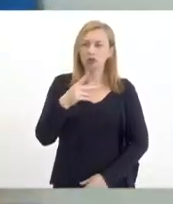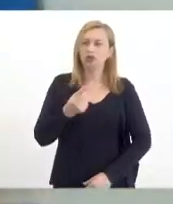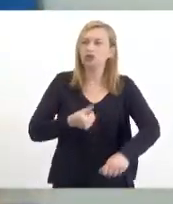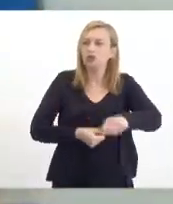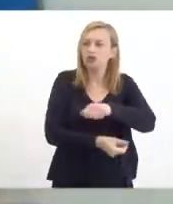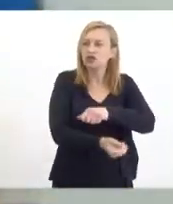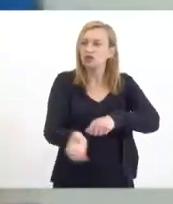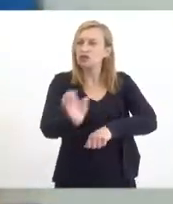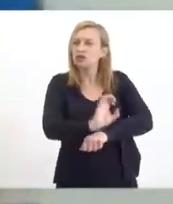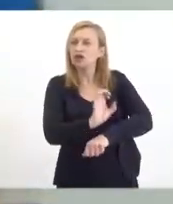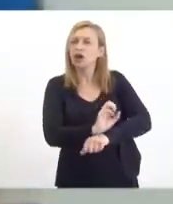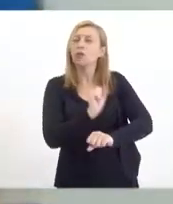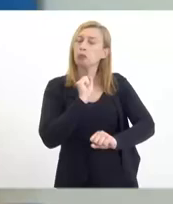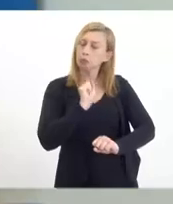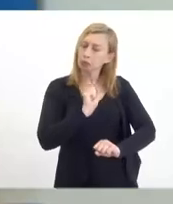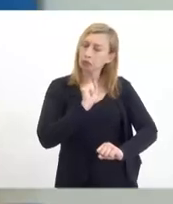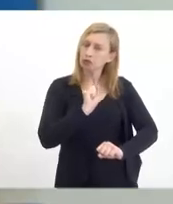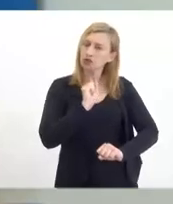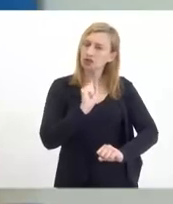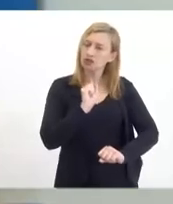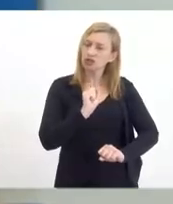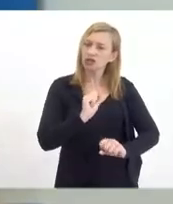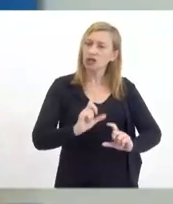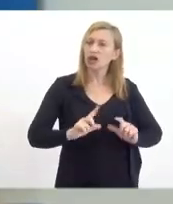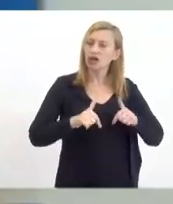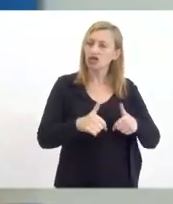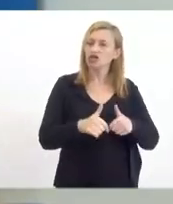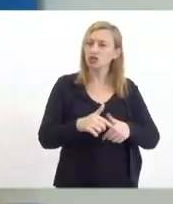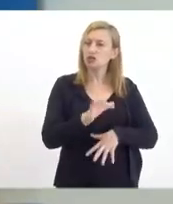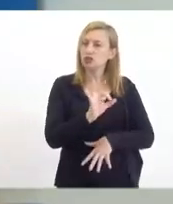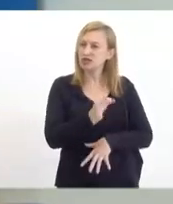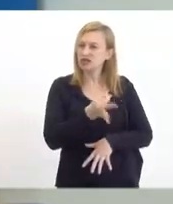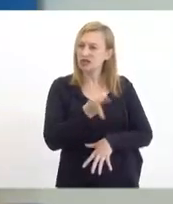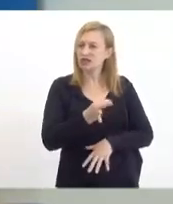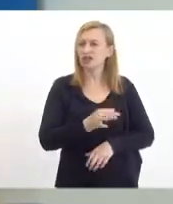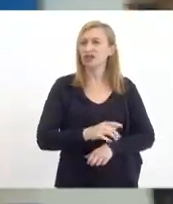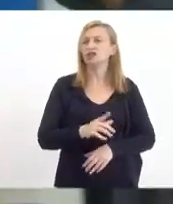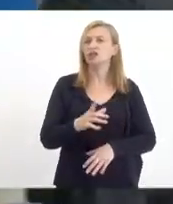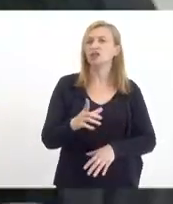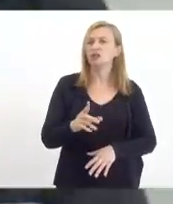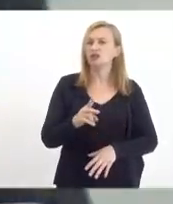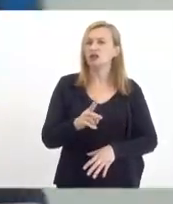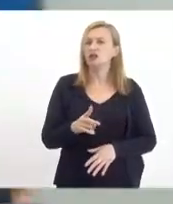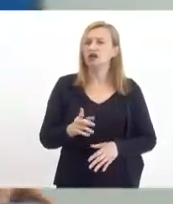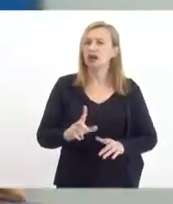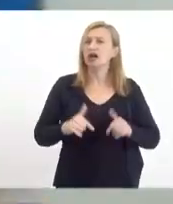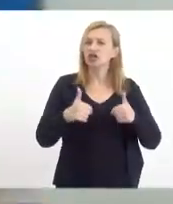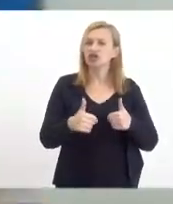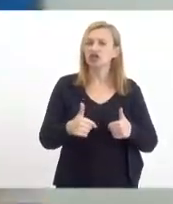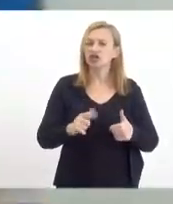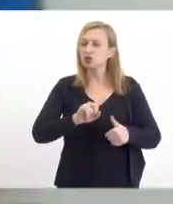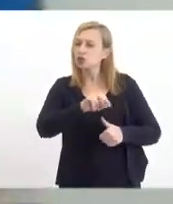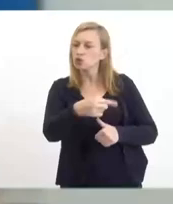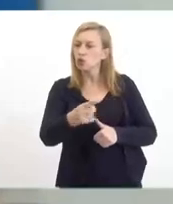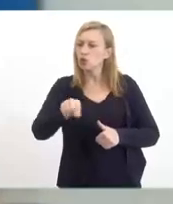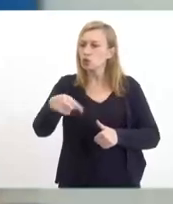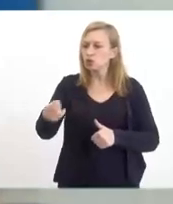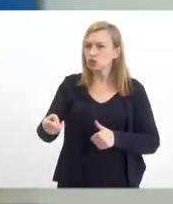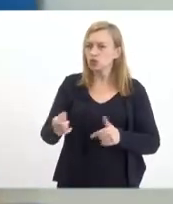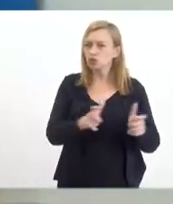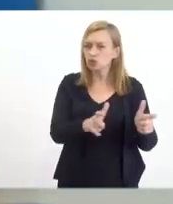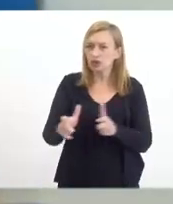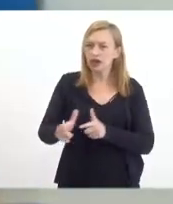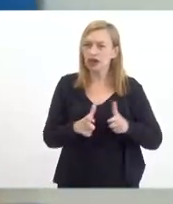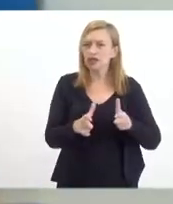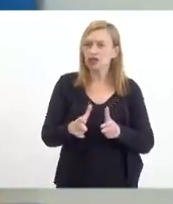poderia ser, atuar como um garantidor, como vem atuando em outros fundos, como o Fundo do Turismo.